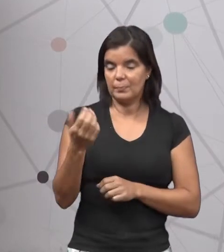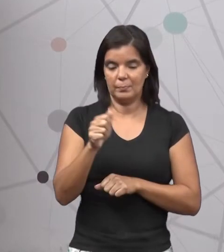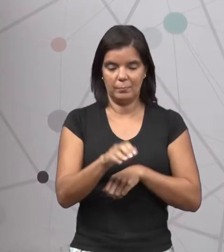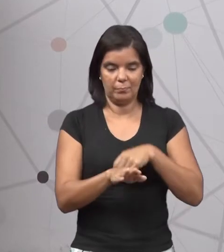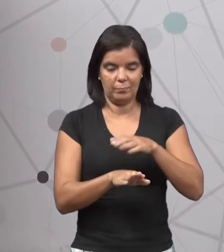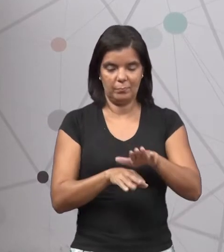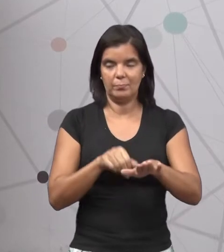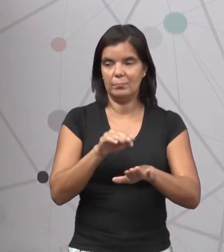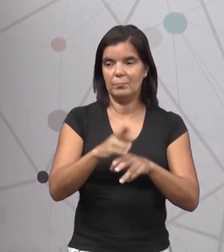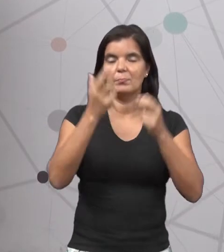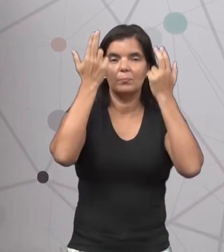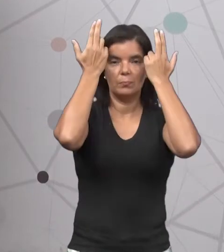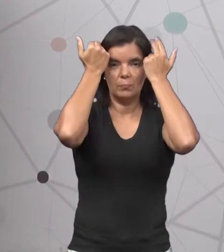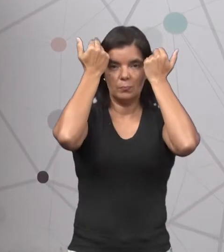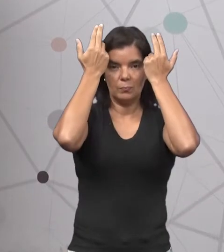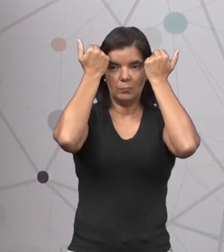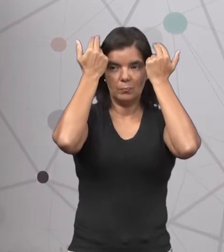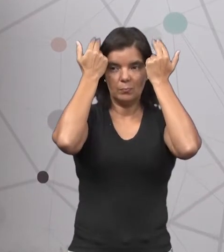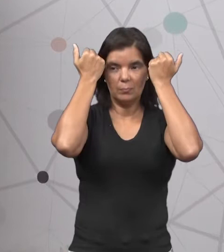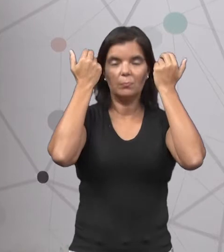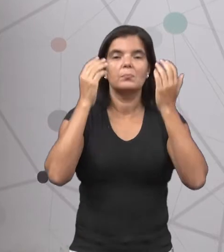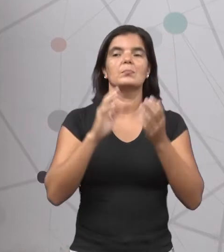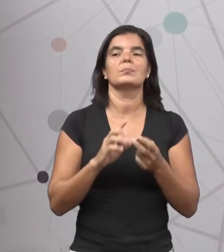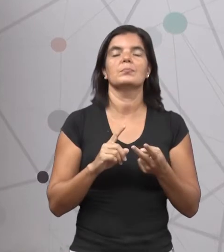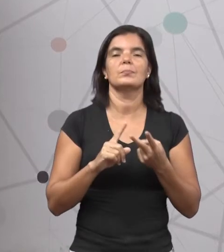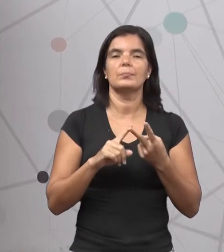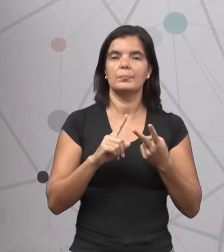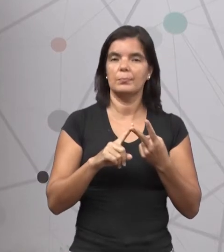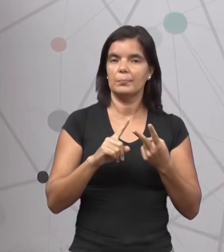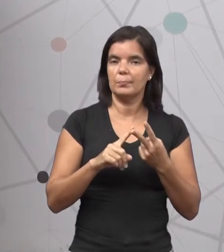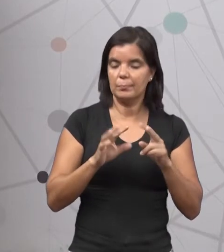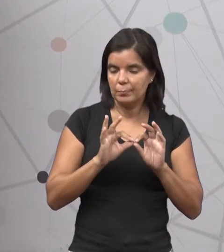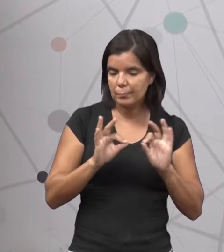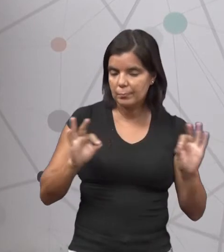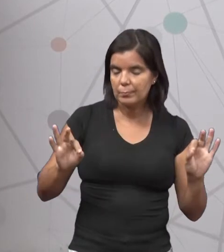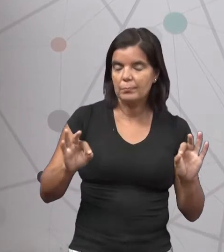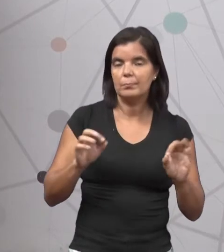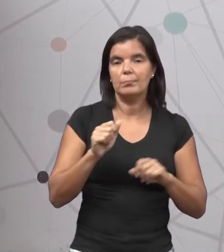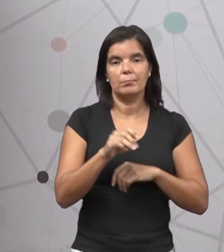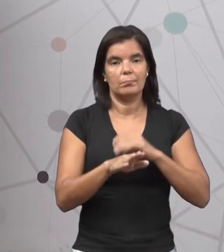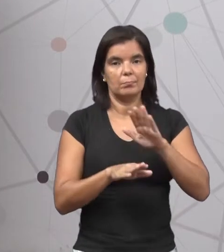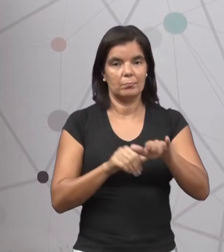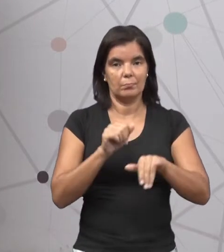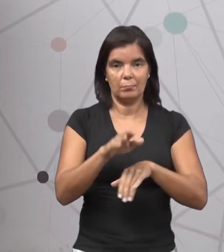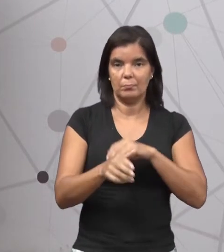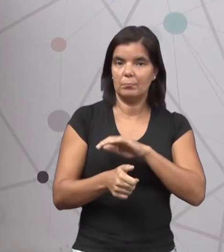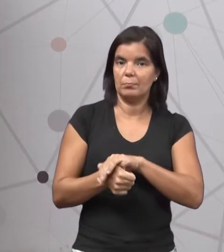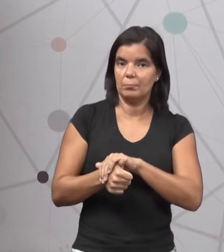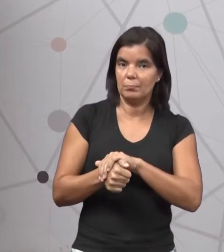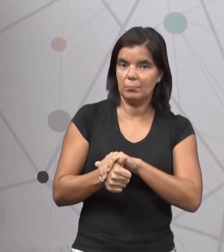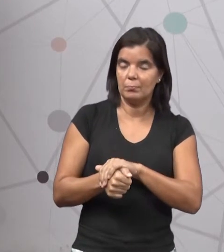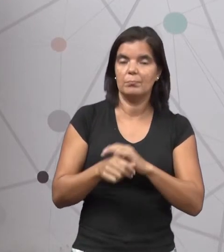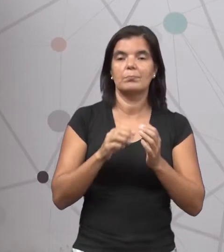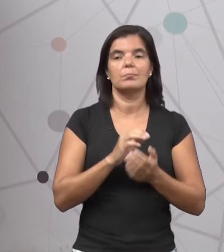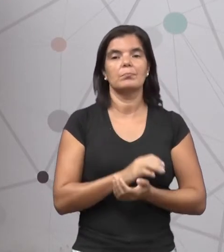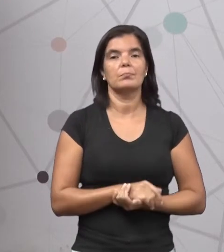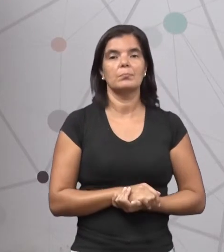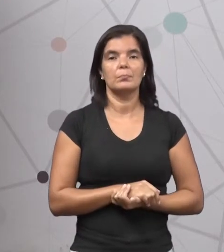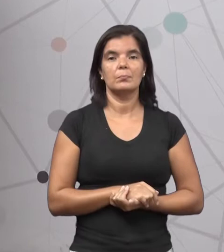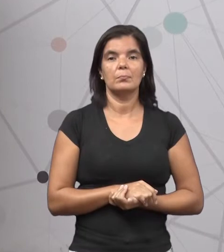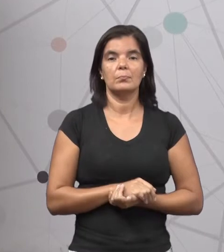passos Que a lebre deu Medimos a quantidade de passos Que a tartaruga deu